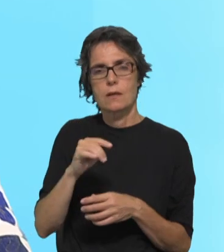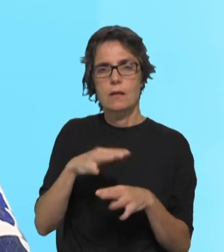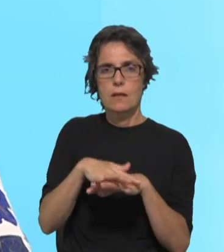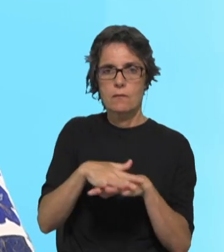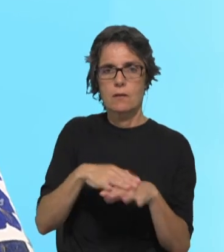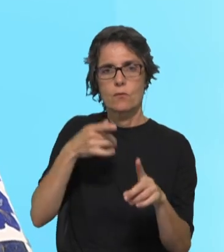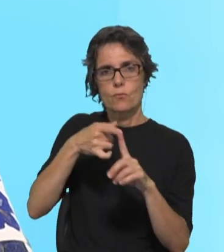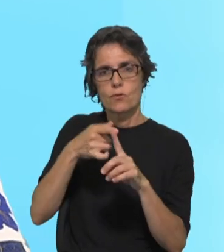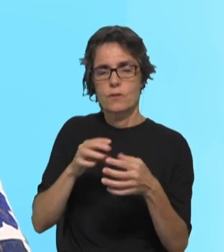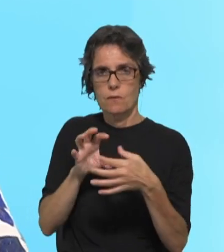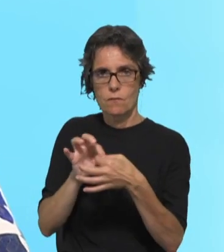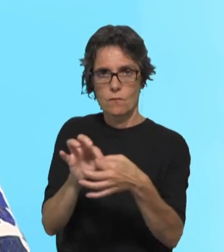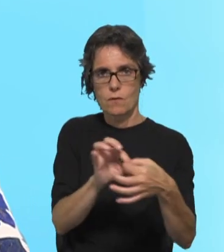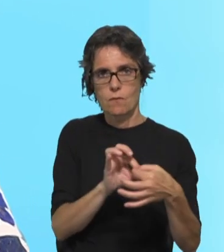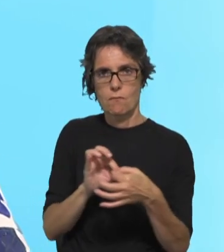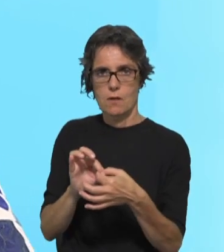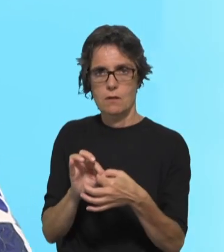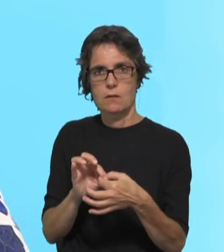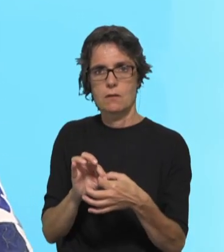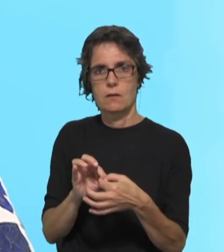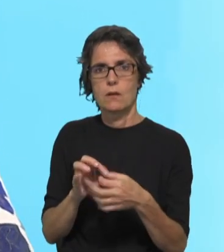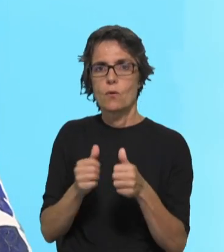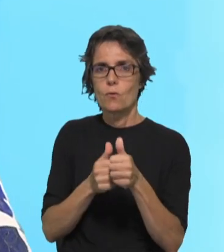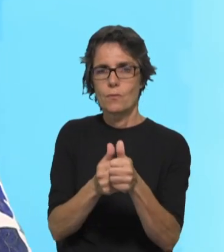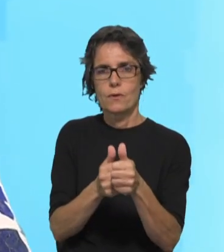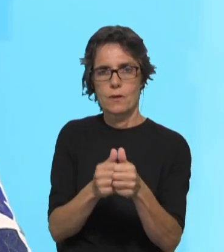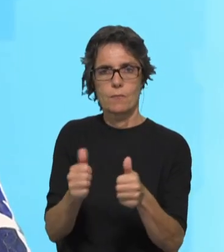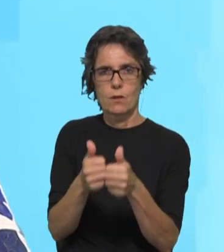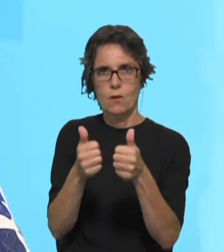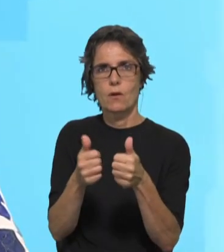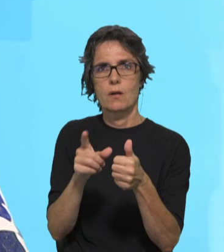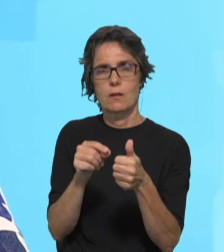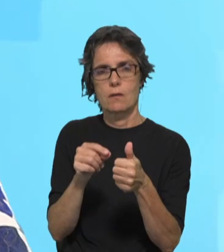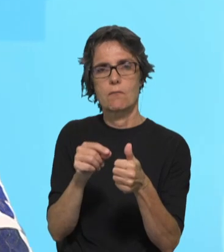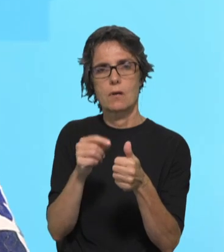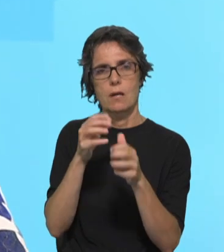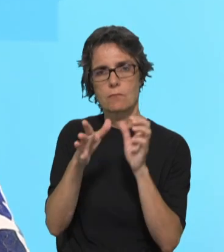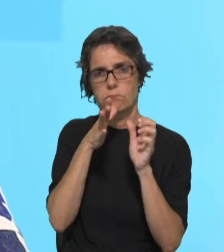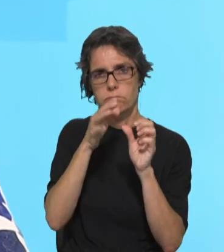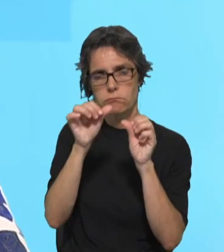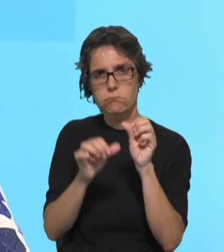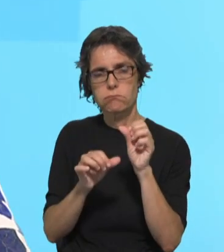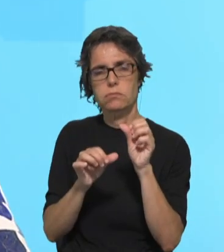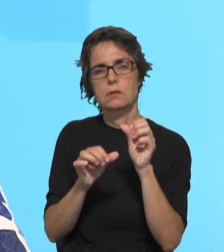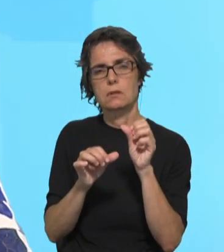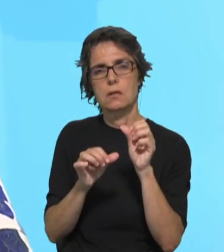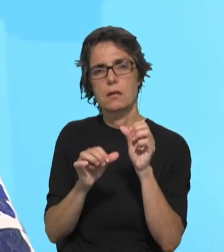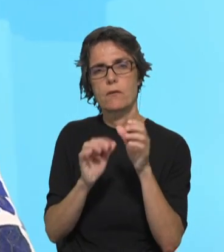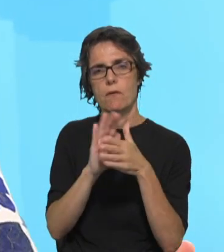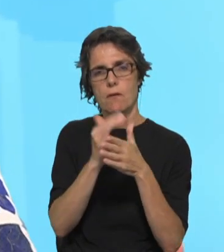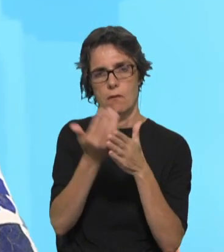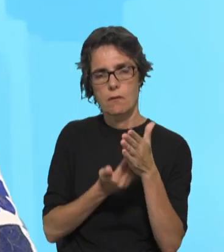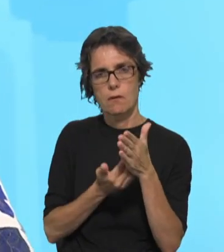criação, dar a conhecer e aprofundar a mensagem da encíclica Laudato Si, que nós